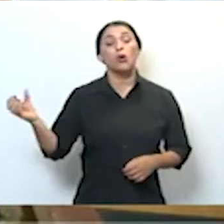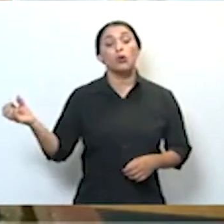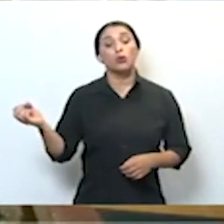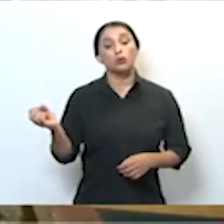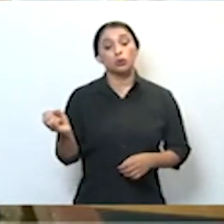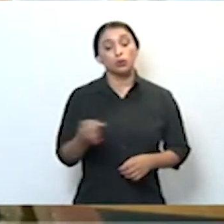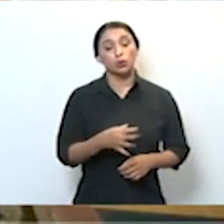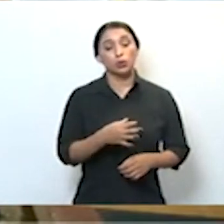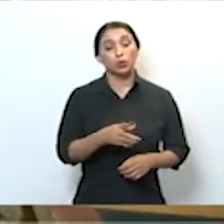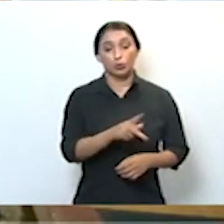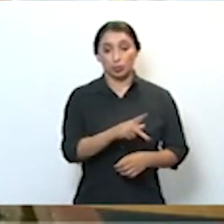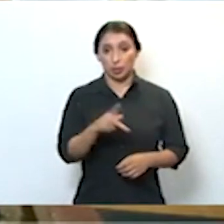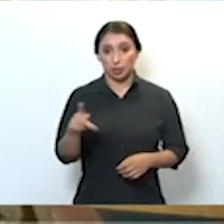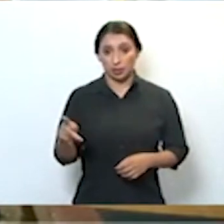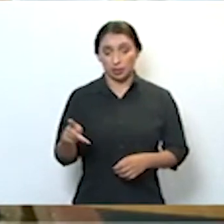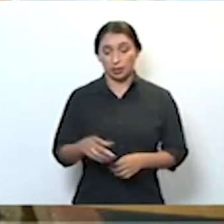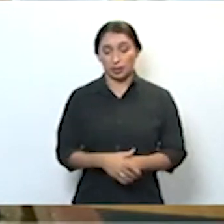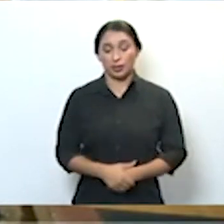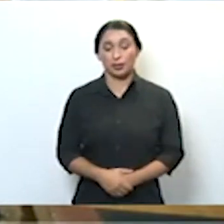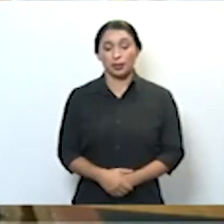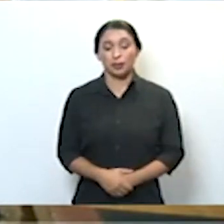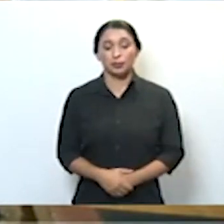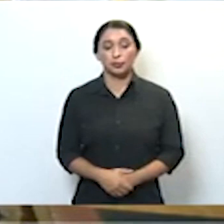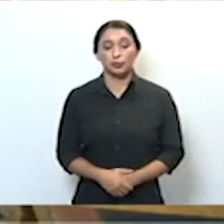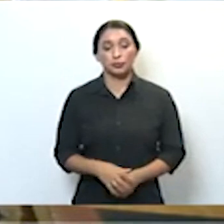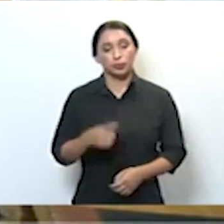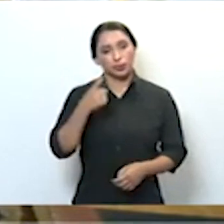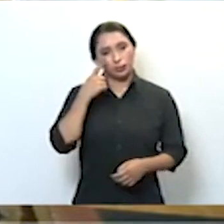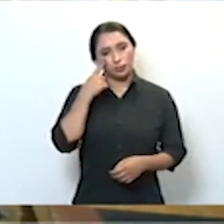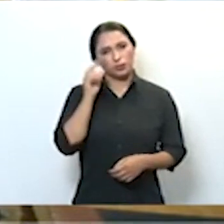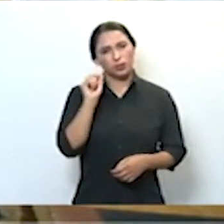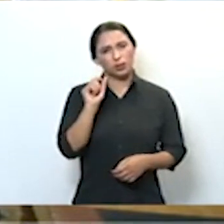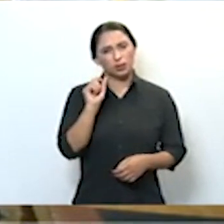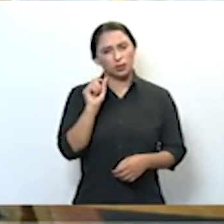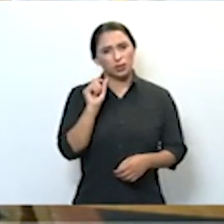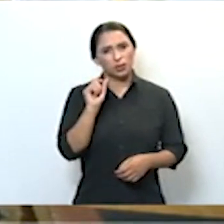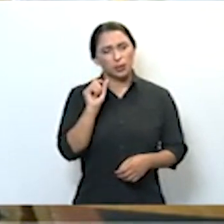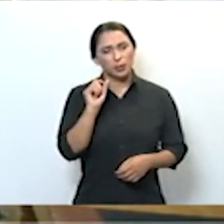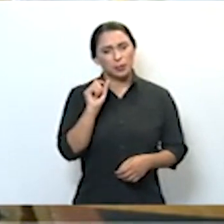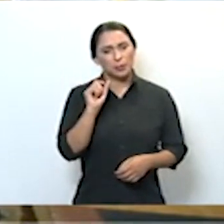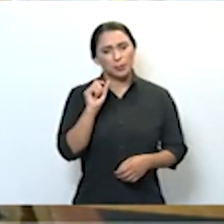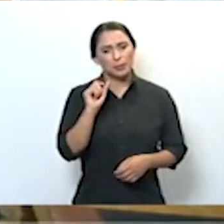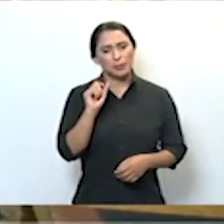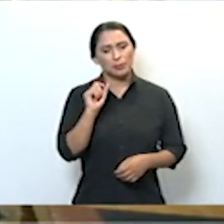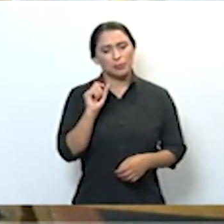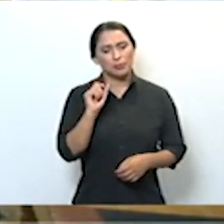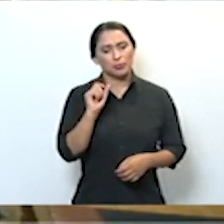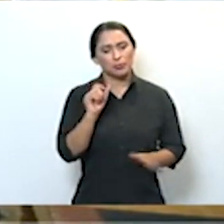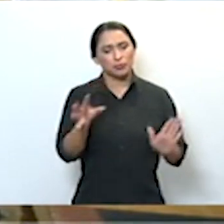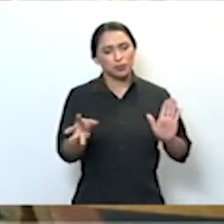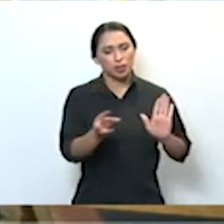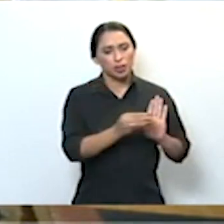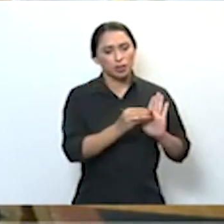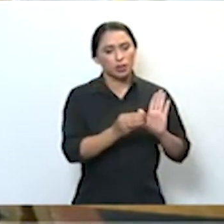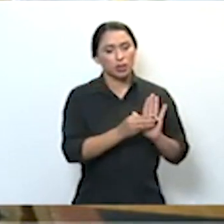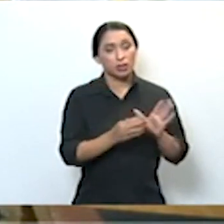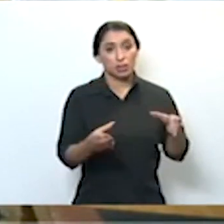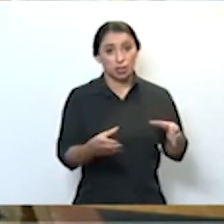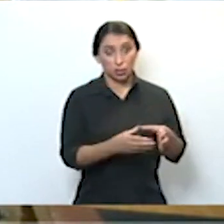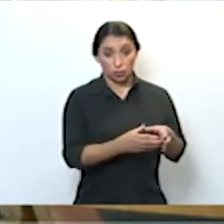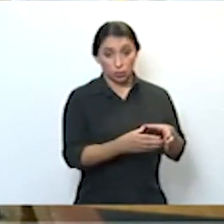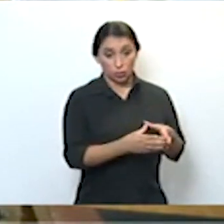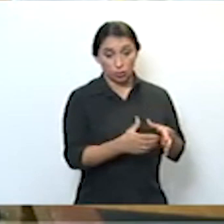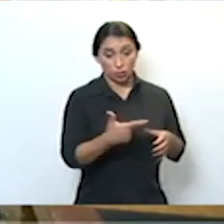presidente. Observo também, a secretaria me faz chegar aos dados, que a nossa curma em 2015